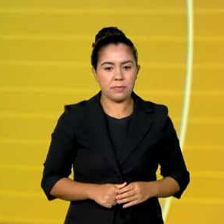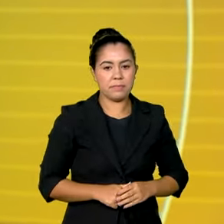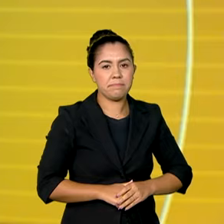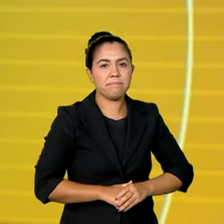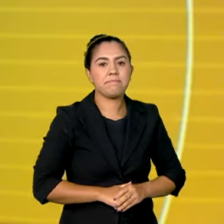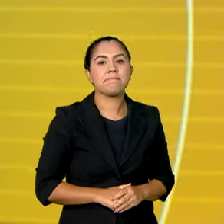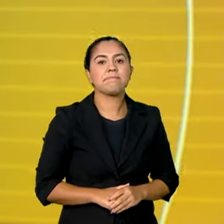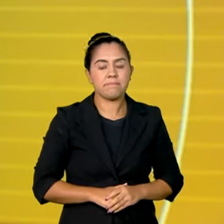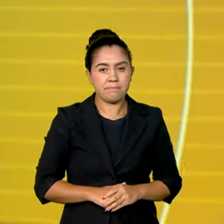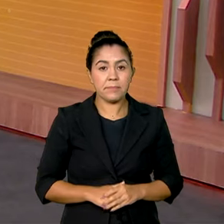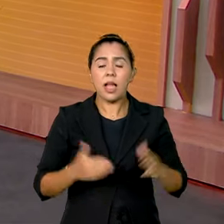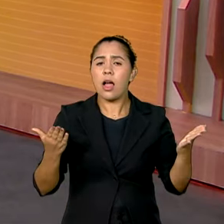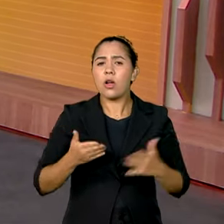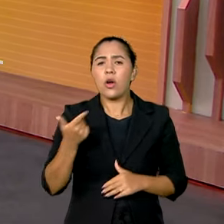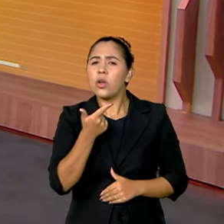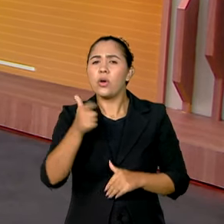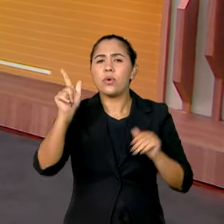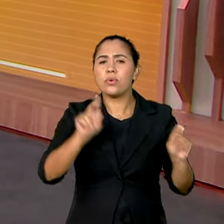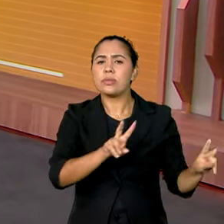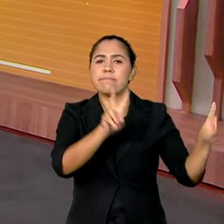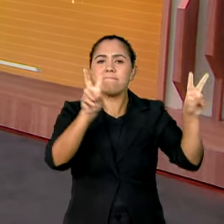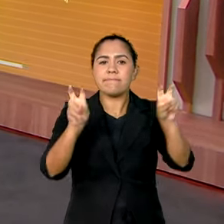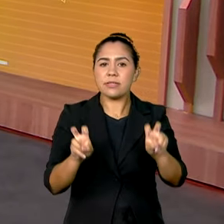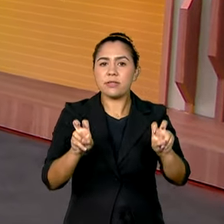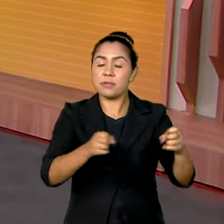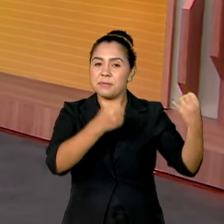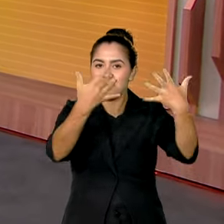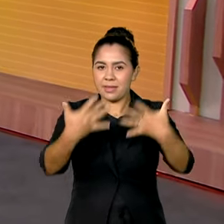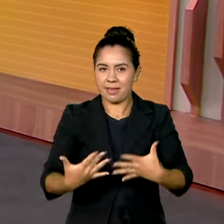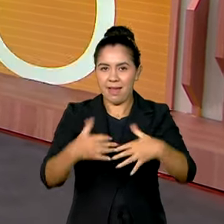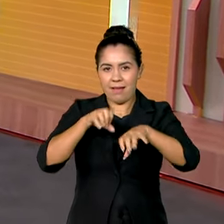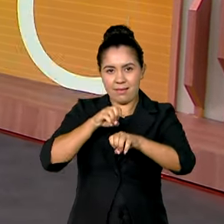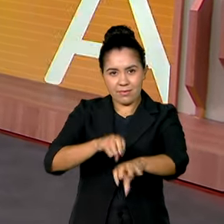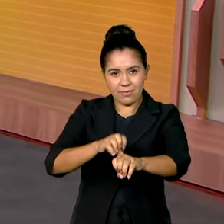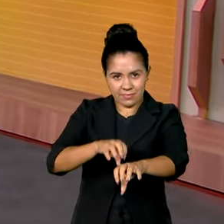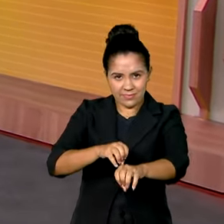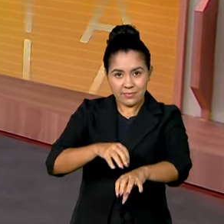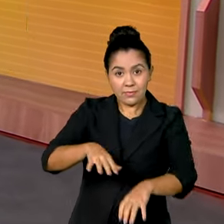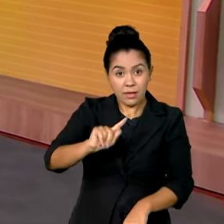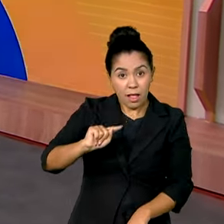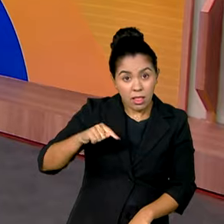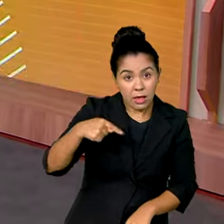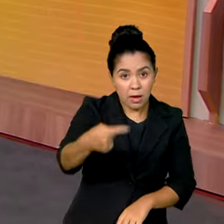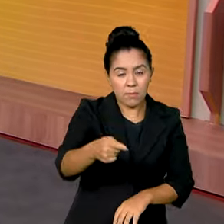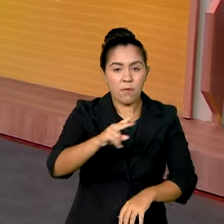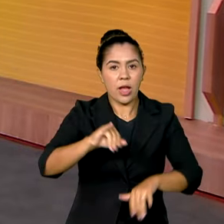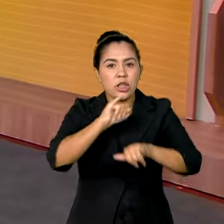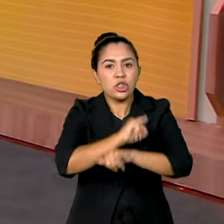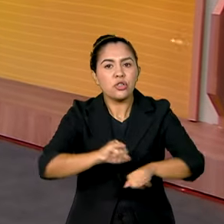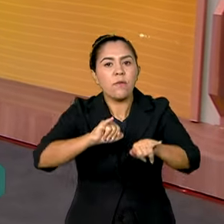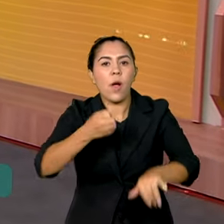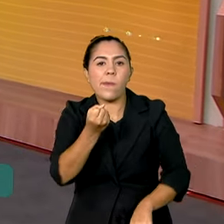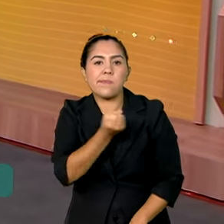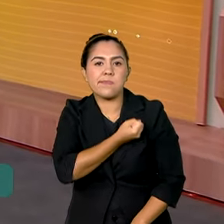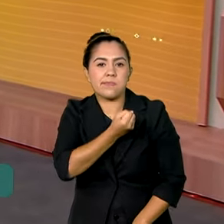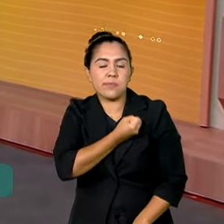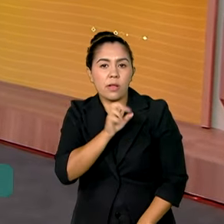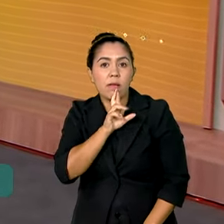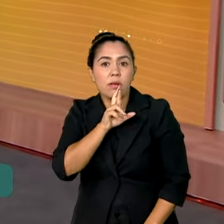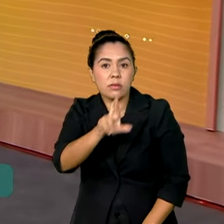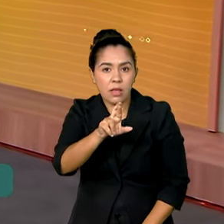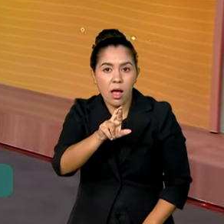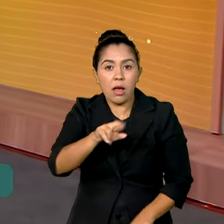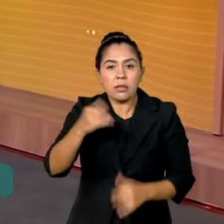.br. Vamos mudar de assunto e falar agora de educação? Daqui a pouco serão divulgados os números do Censo da